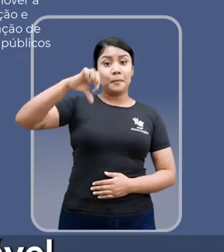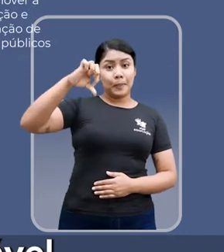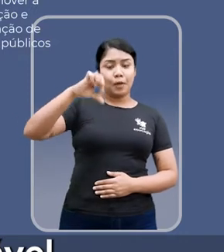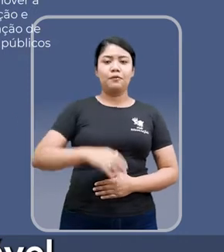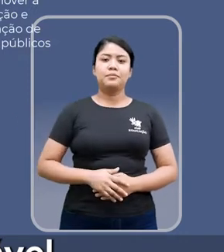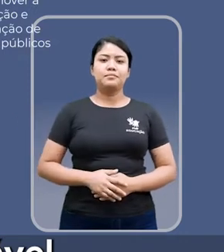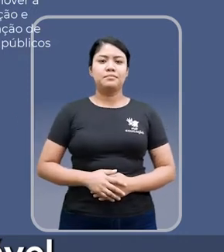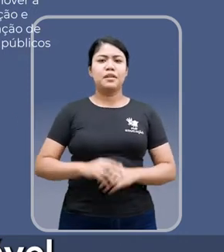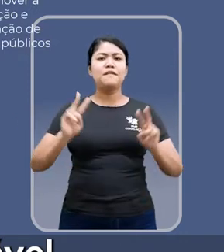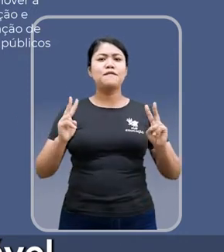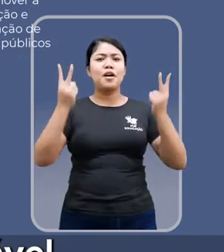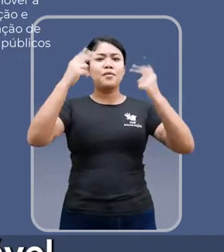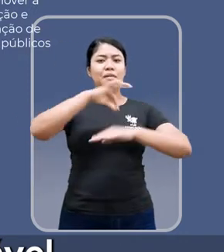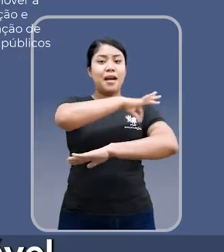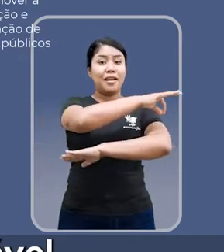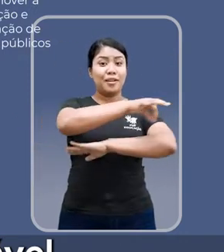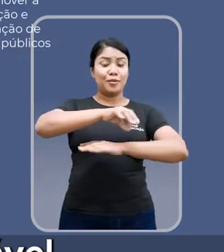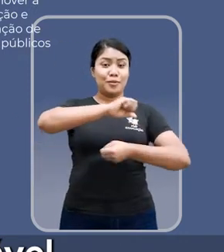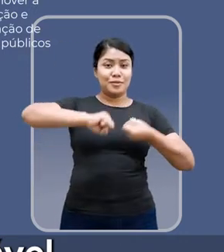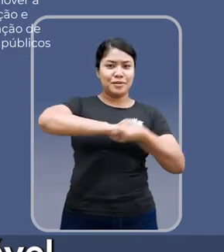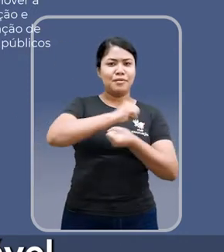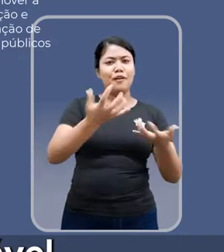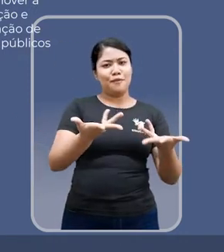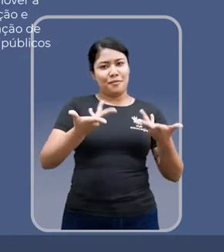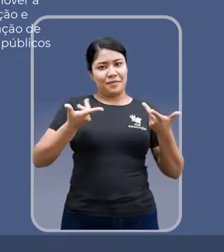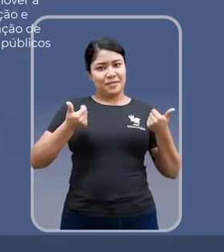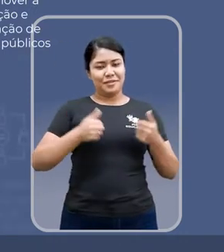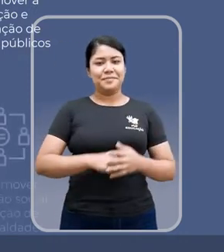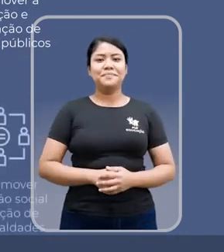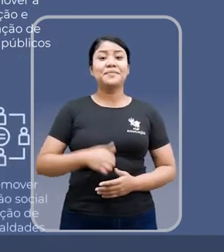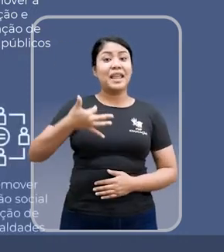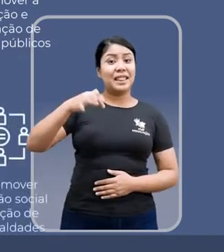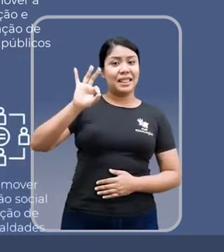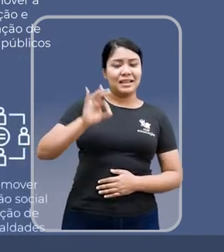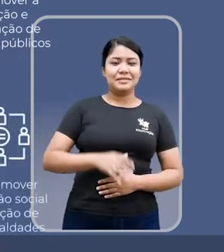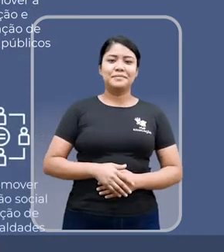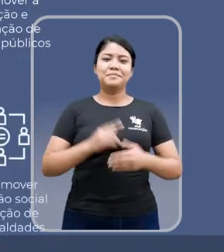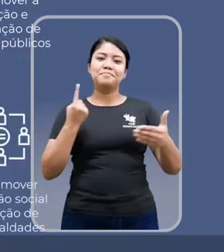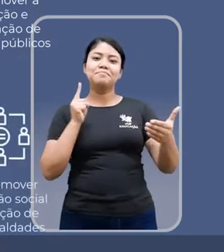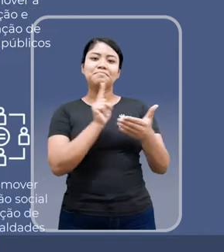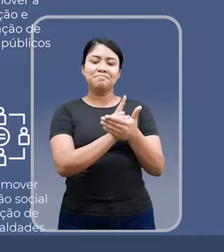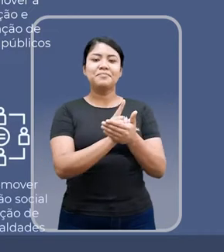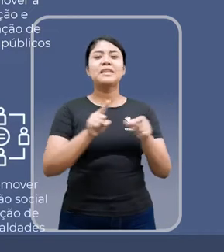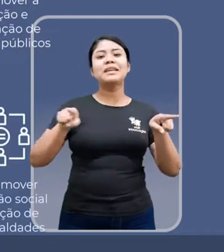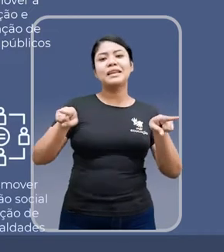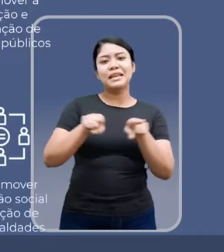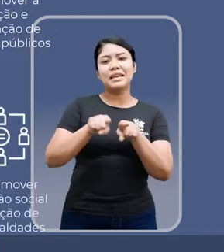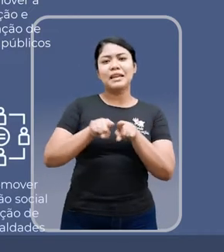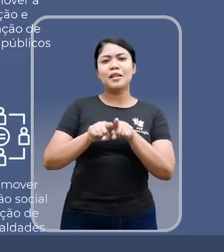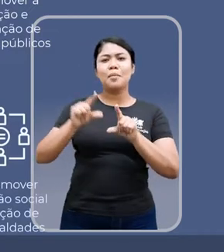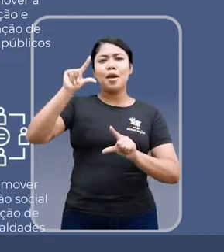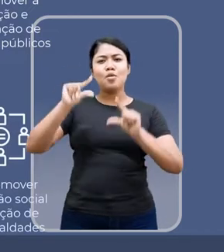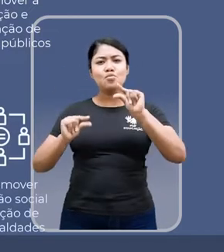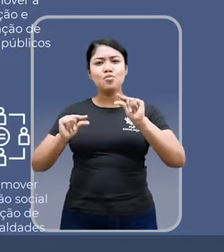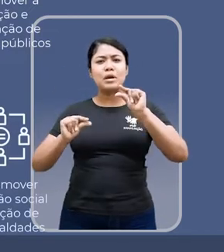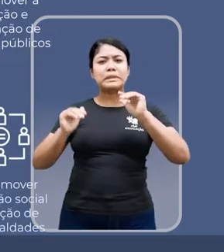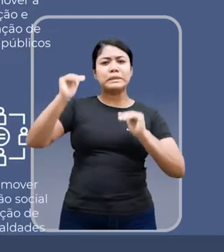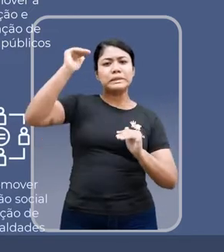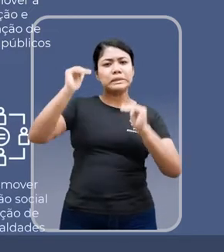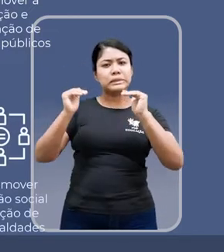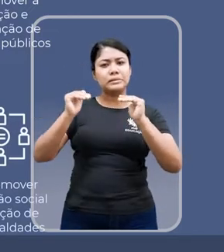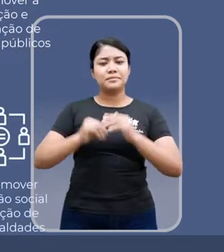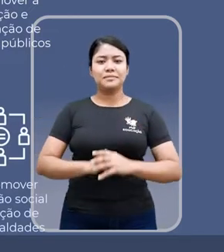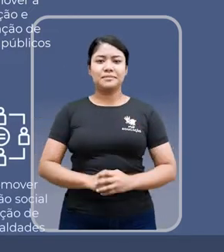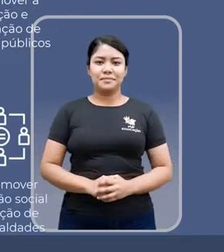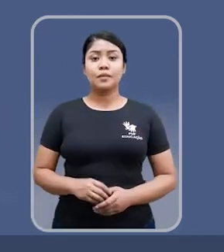9. Valorizar a arquitetura sustentável e de qualidade. 10. Promover a inclusão social e redução